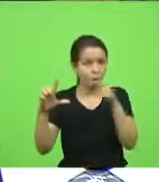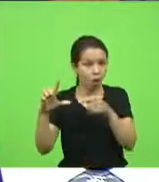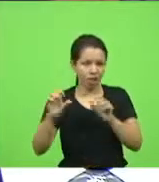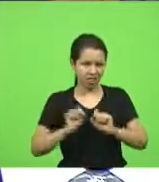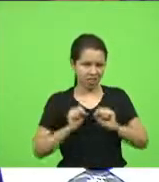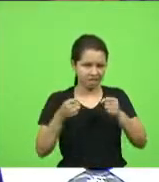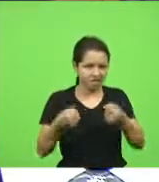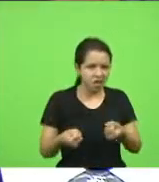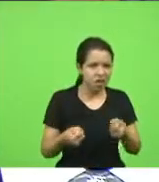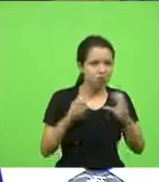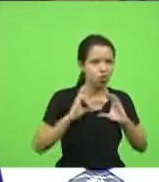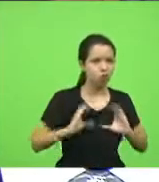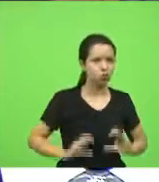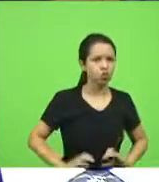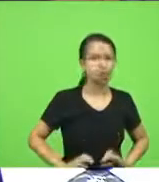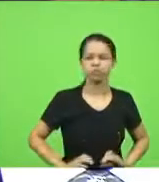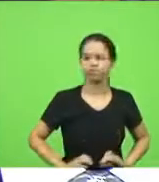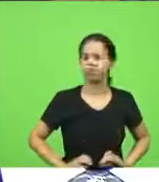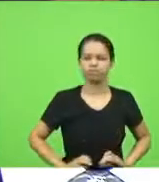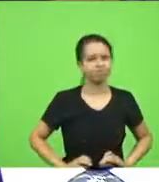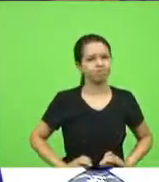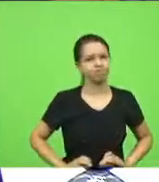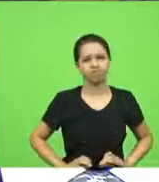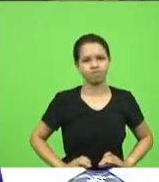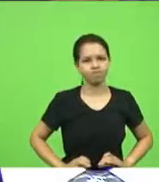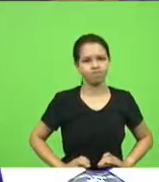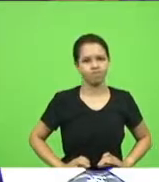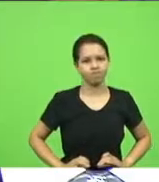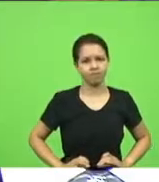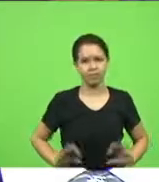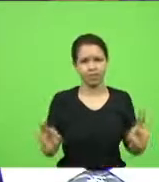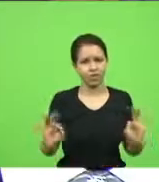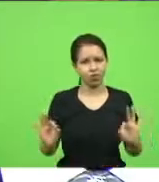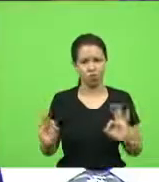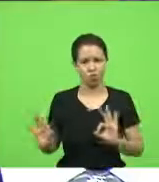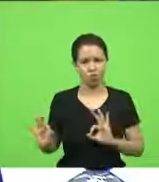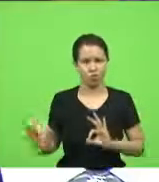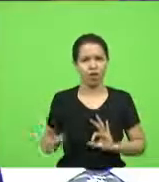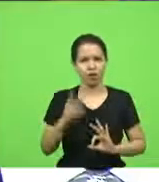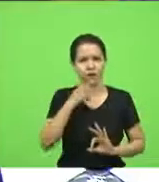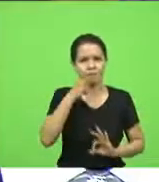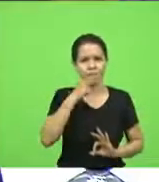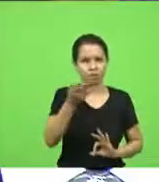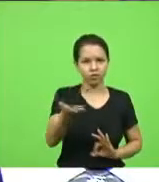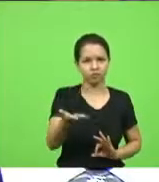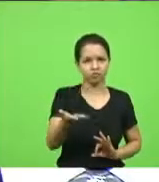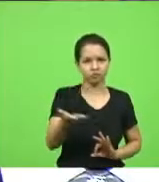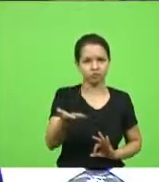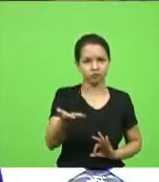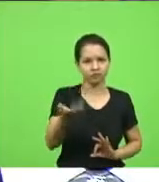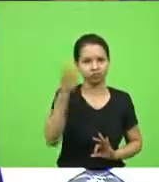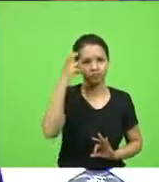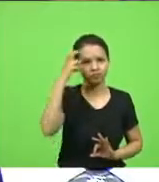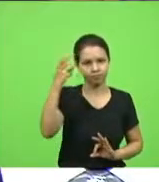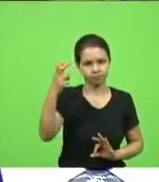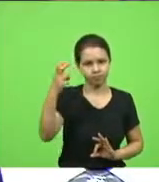Não defende. Nenhuma agência que o deputado Kennedy, com a sua sabedoria,